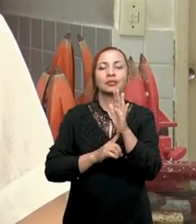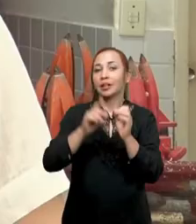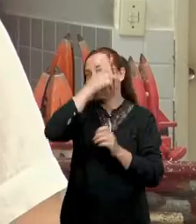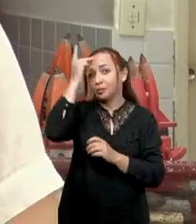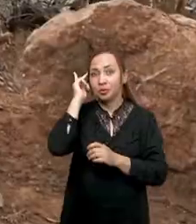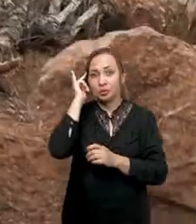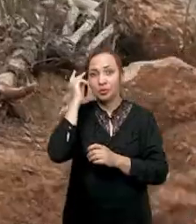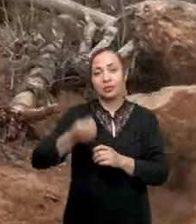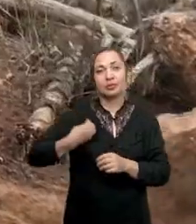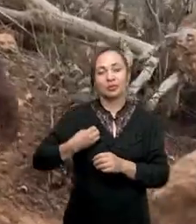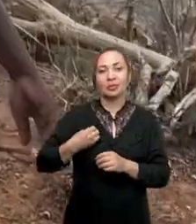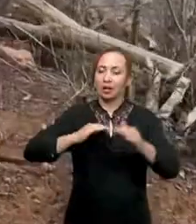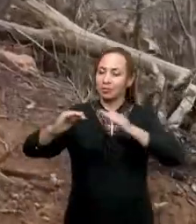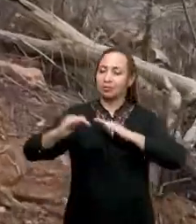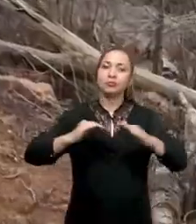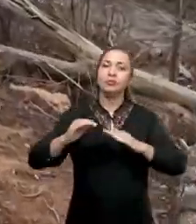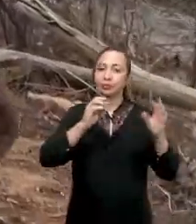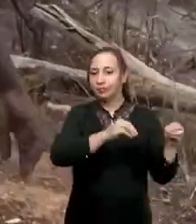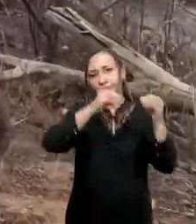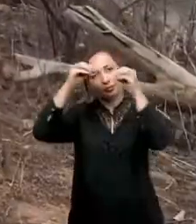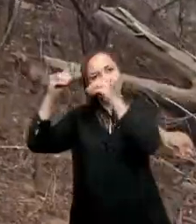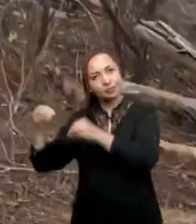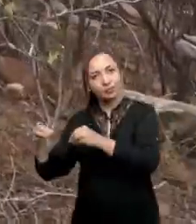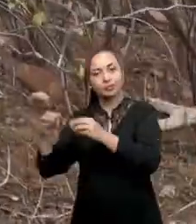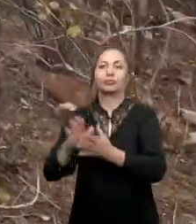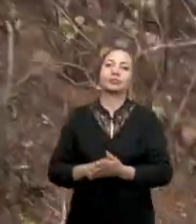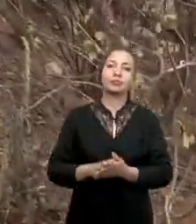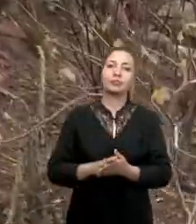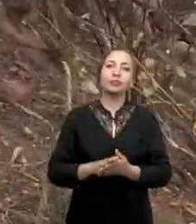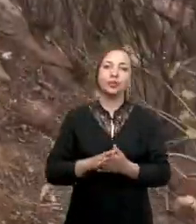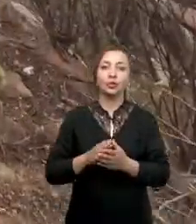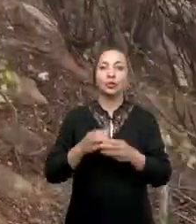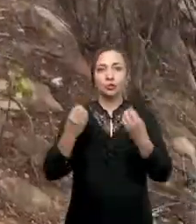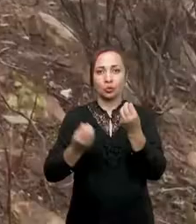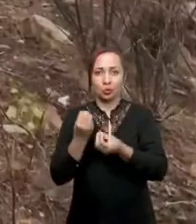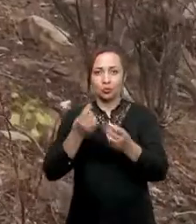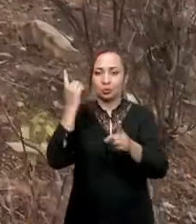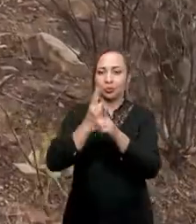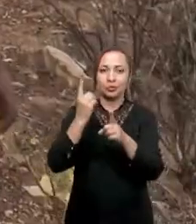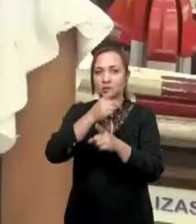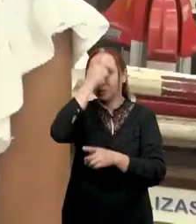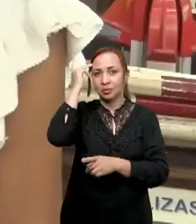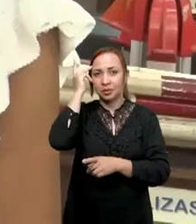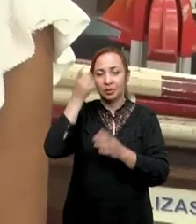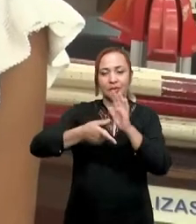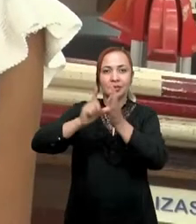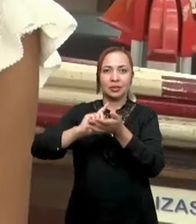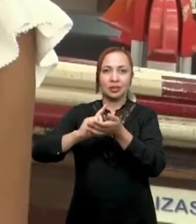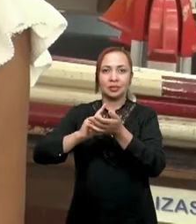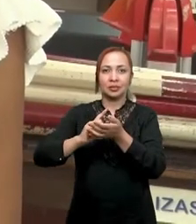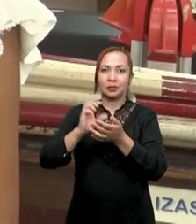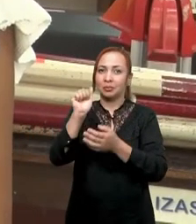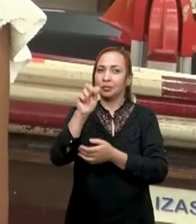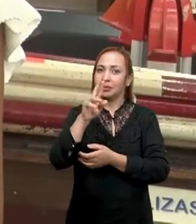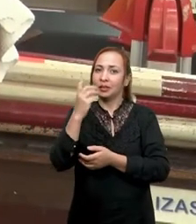aos direitos das pessoas estejam em movimento, desloquem-se, né, no sentido de encontrar as pessoas. Antes de ir para Arco